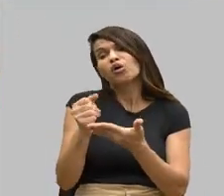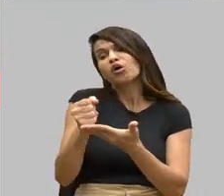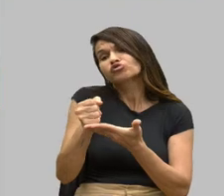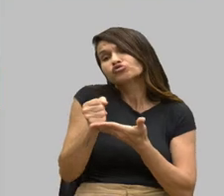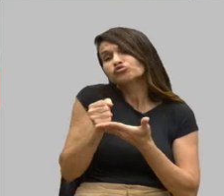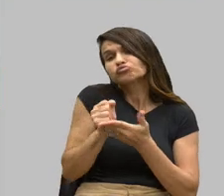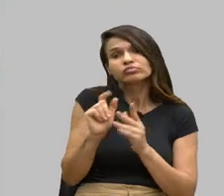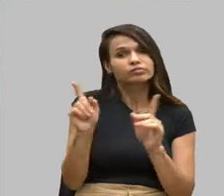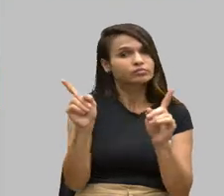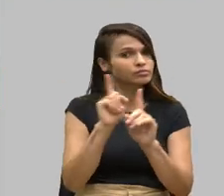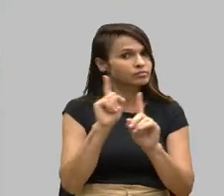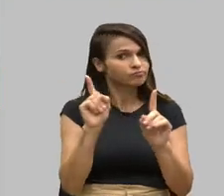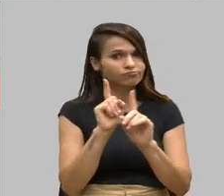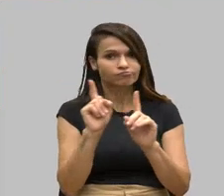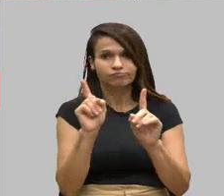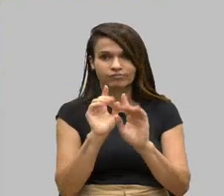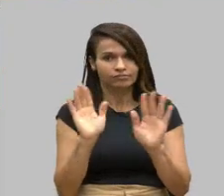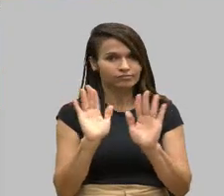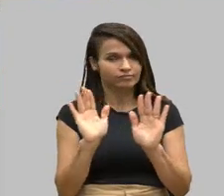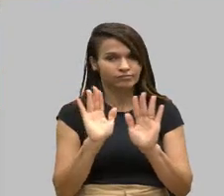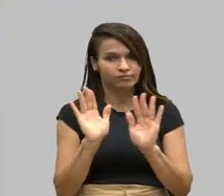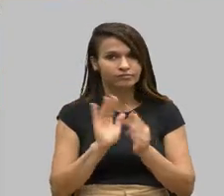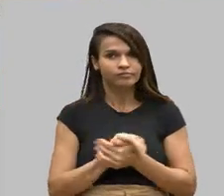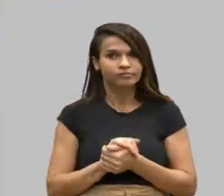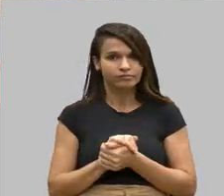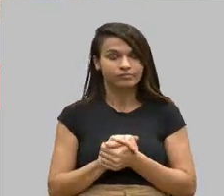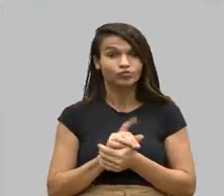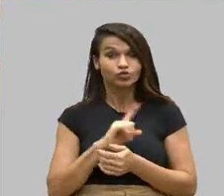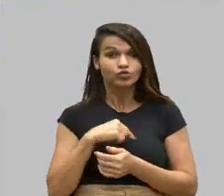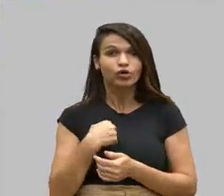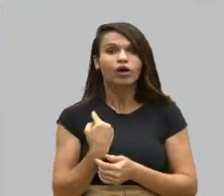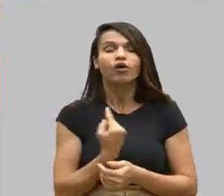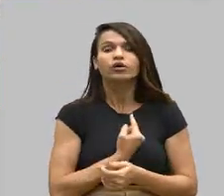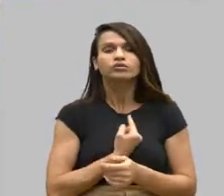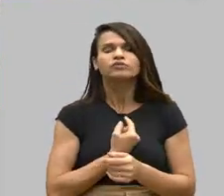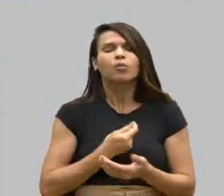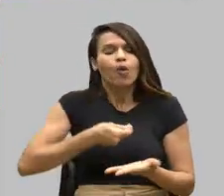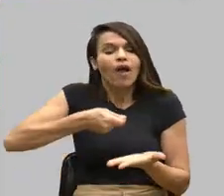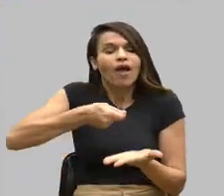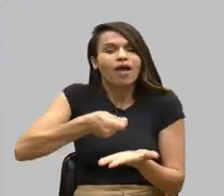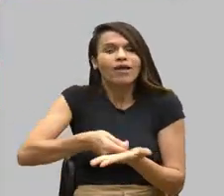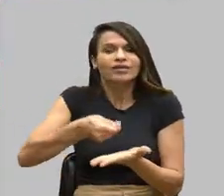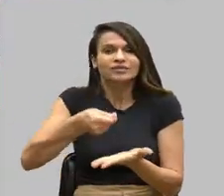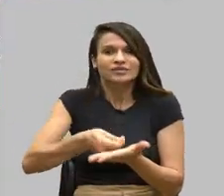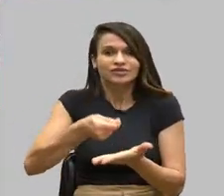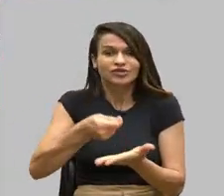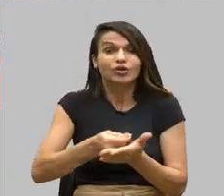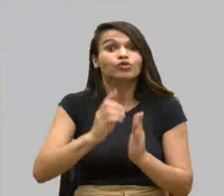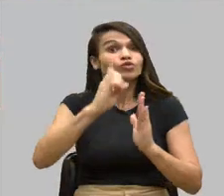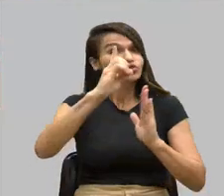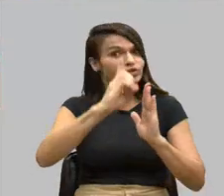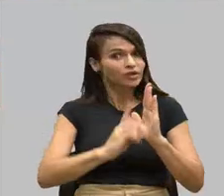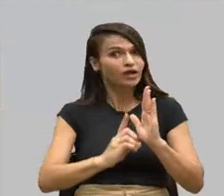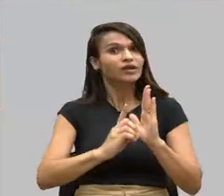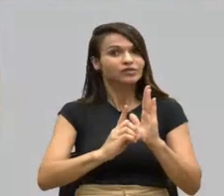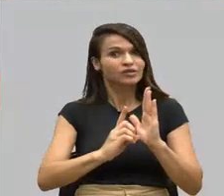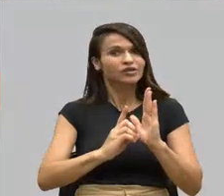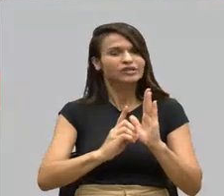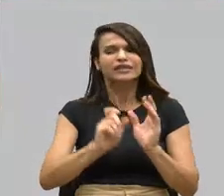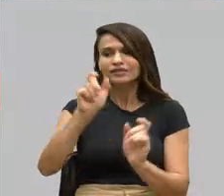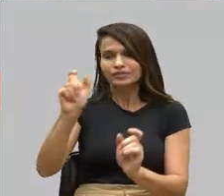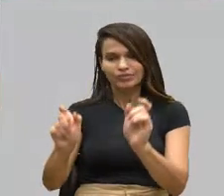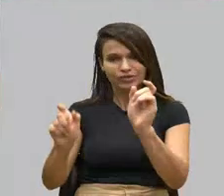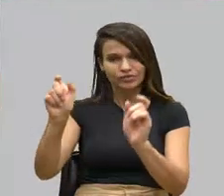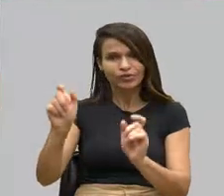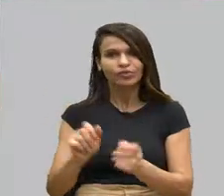Não estamos pedindo favor. Nós estamos exigindo os direitos dessas pessoas.